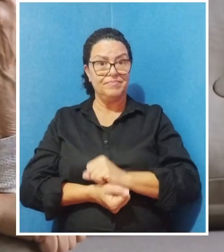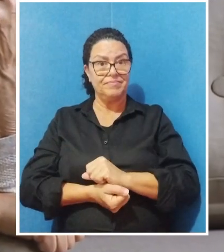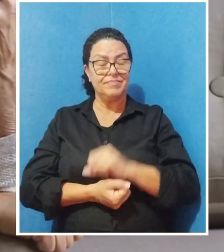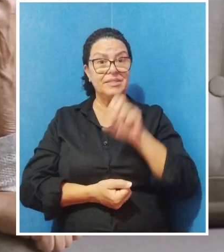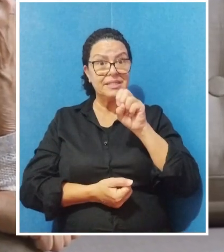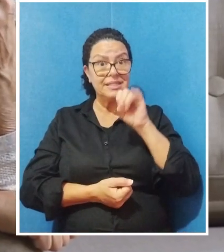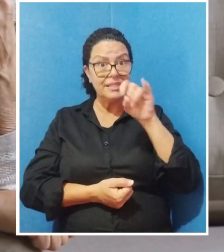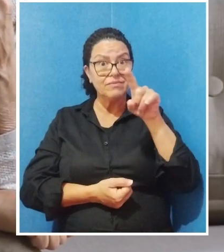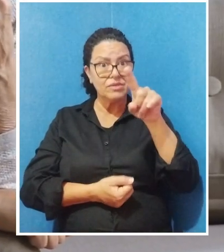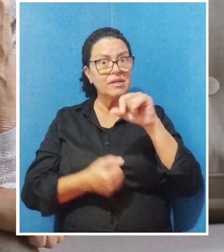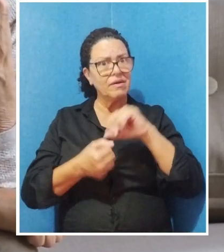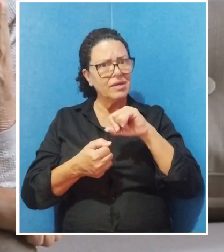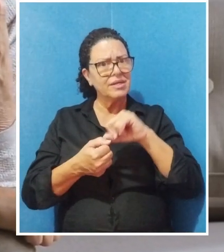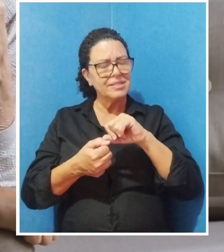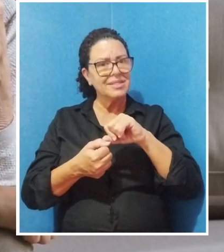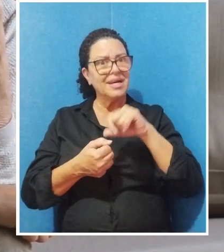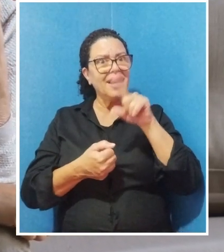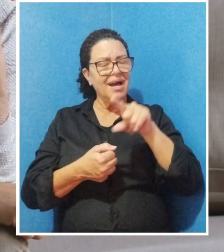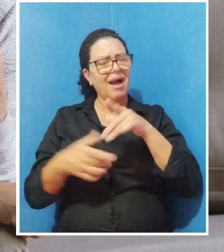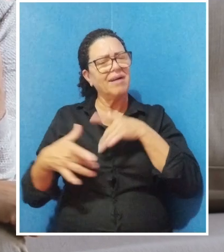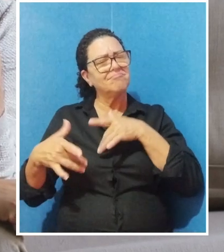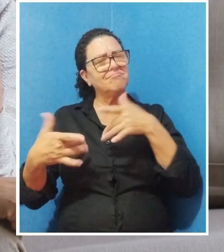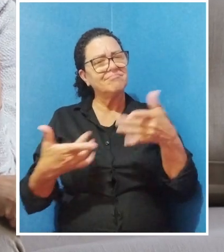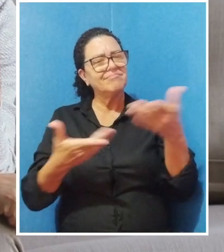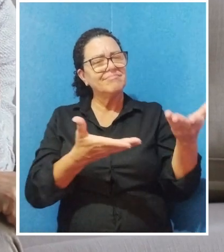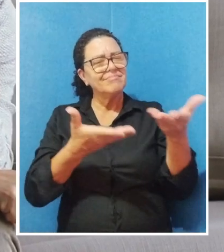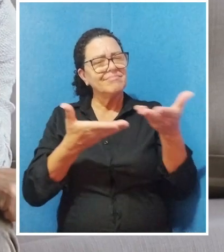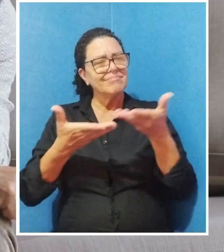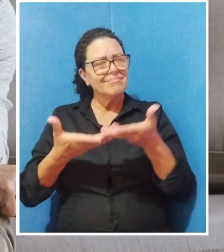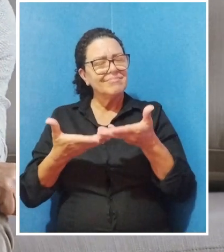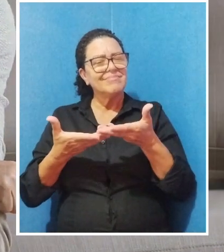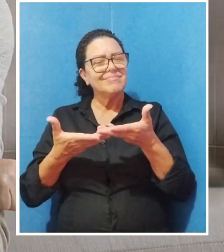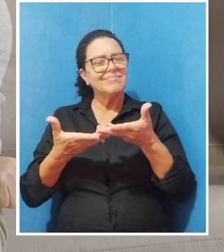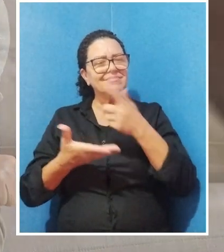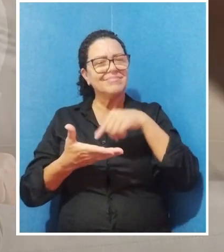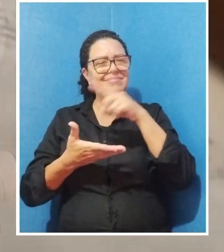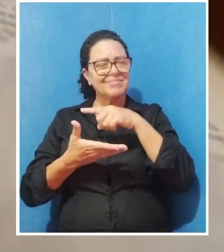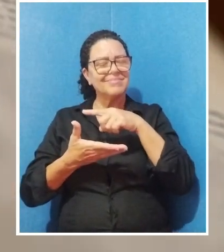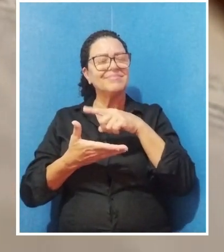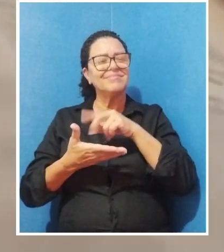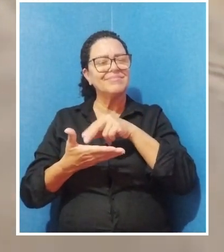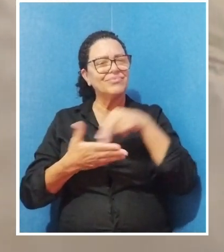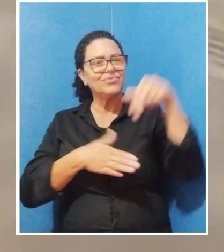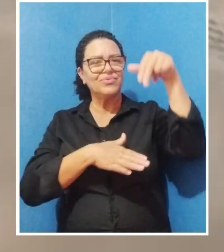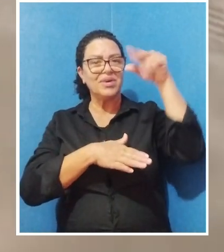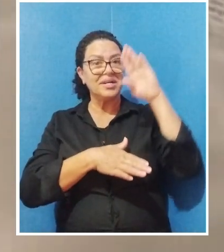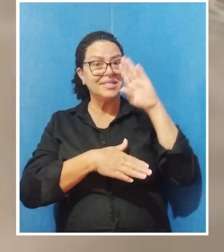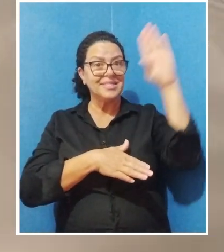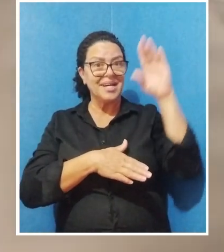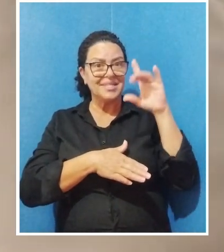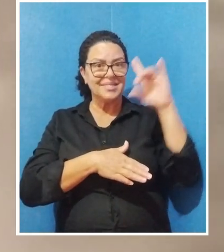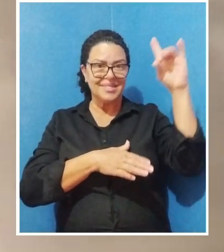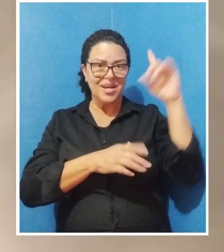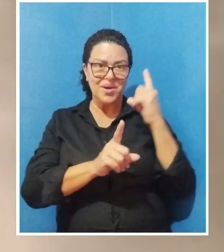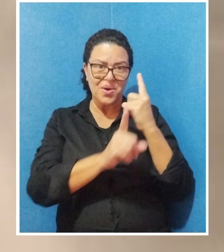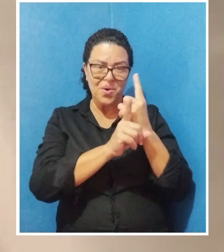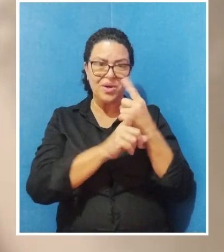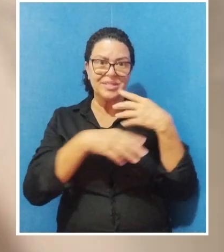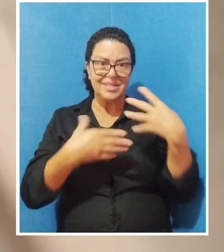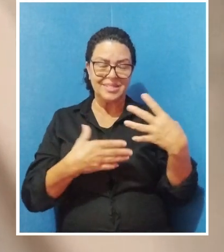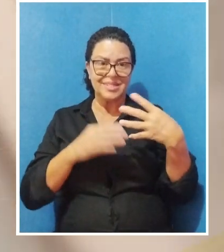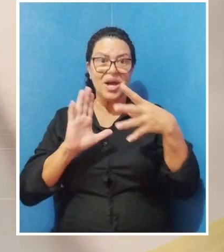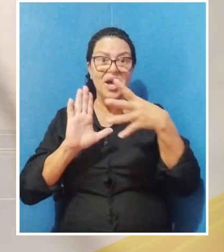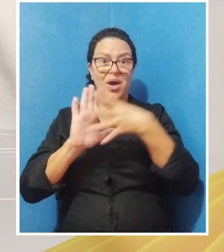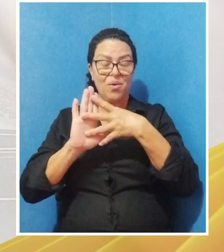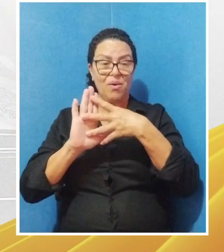que se você fizer isso, você será bem-aventurado, você chegará ao céu. Em Efésios 4,